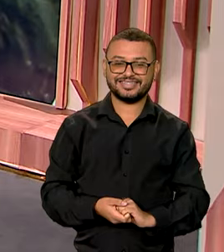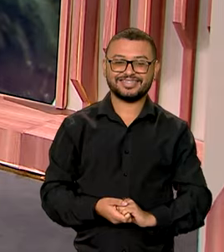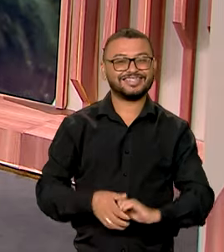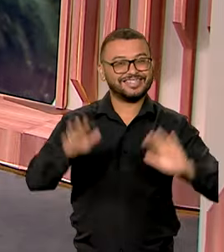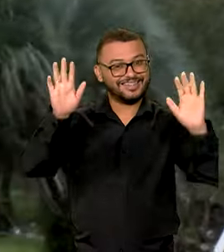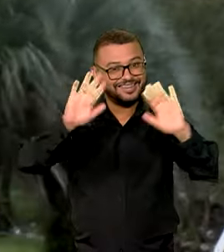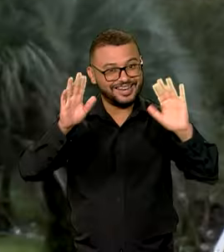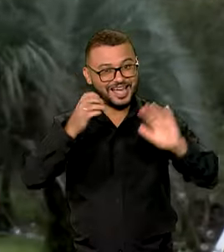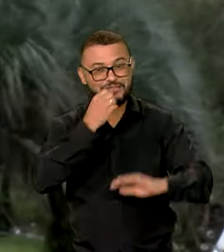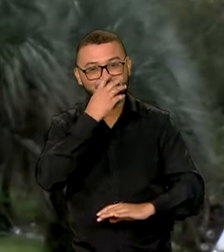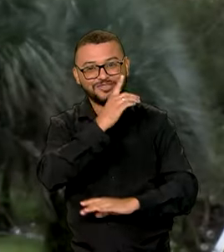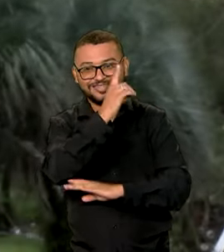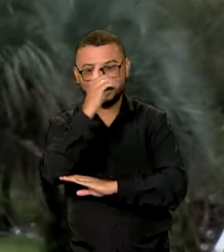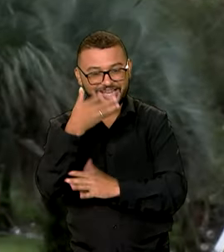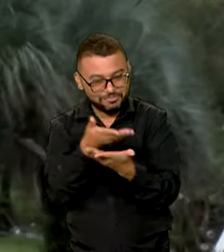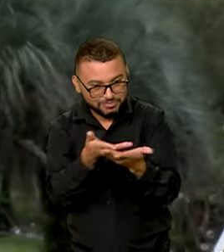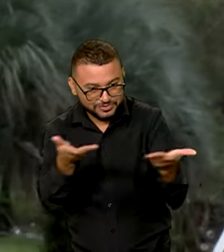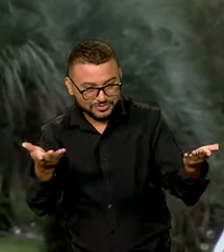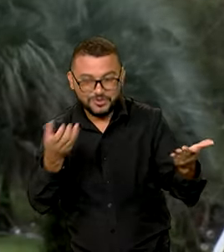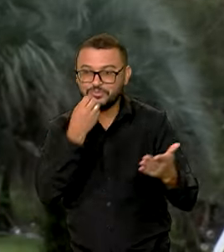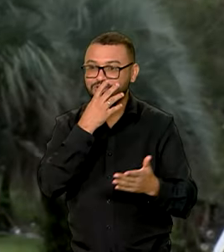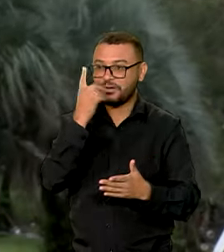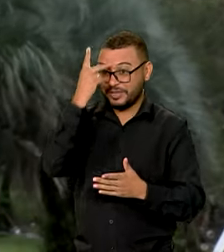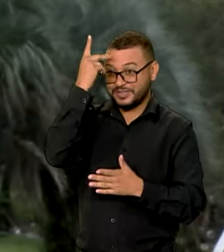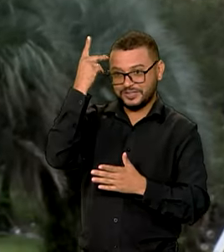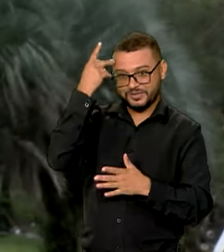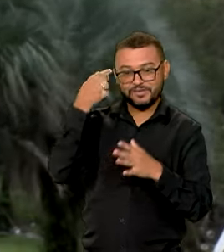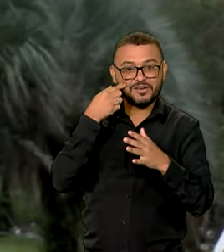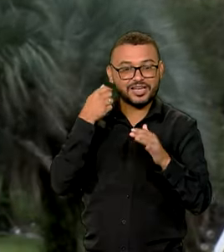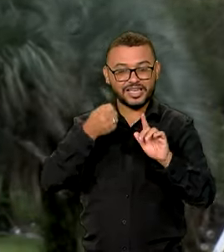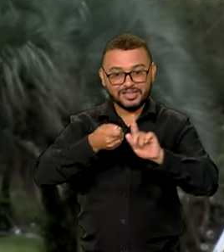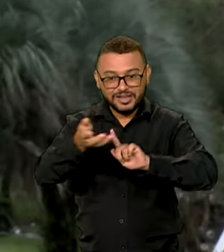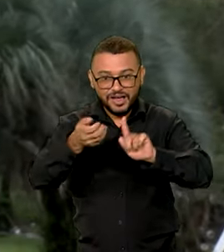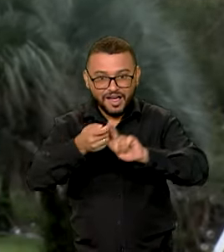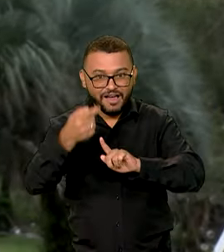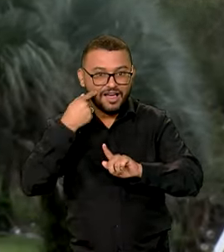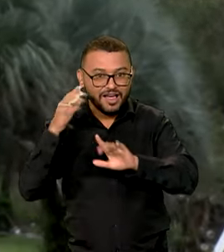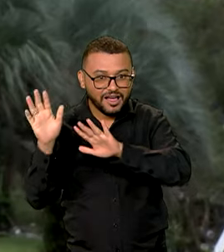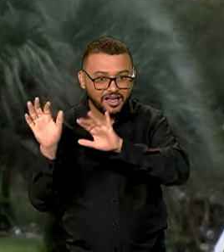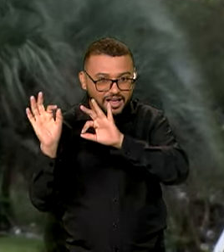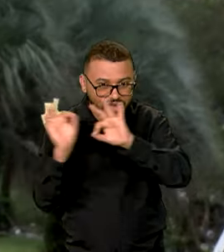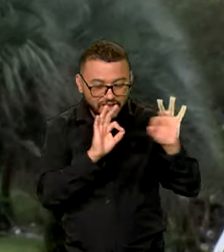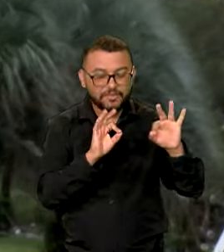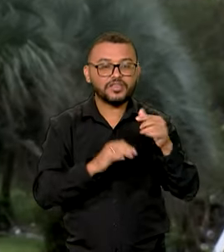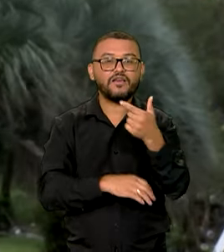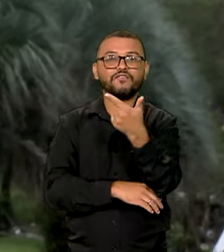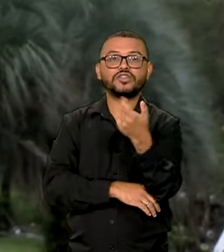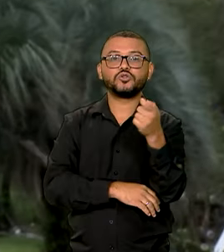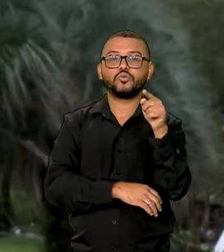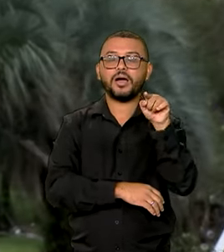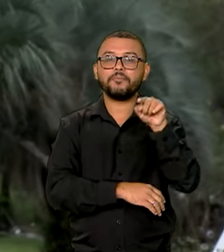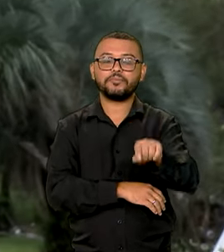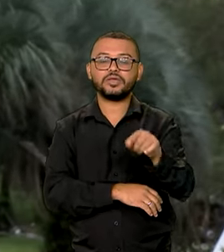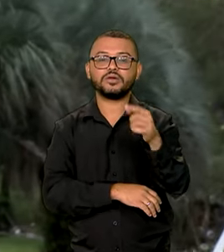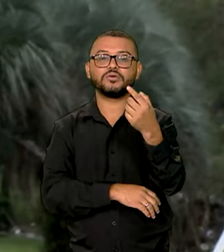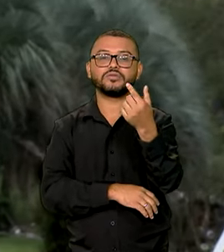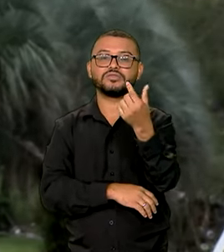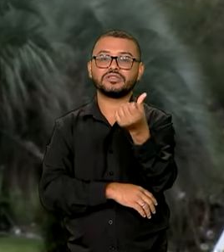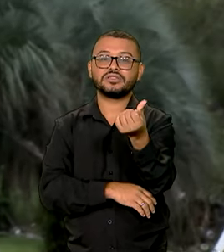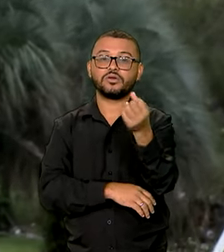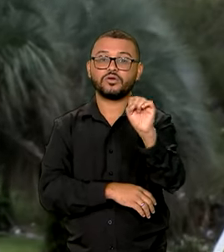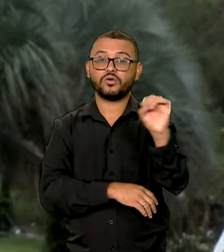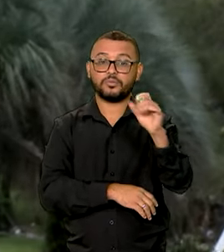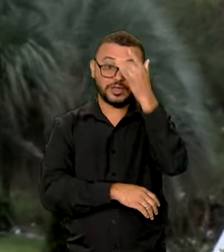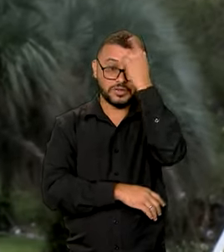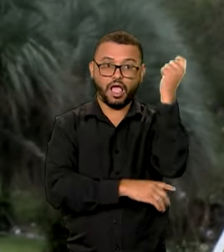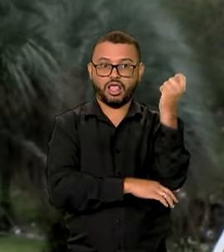Oi, Vanessa, bom dia para você. Bom dia a todos que nos acompanham aqui no canal GOV. As 21.681 famílias